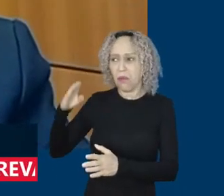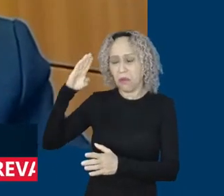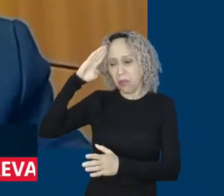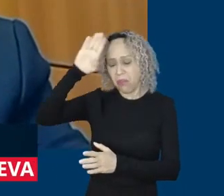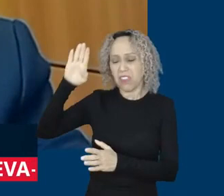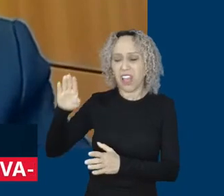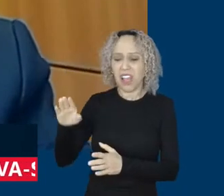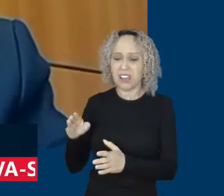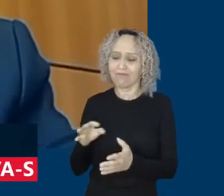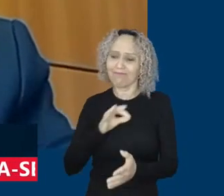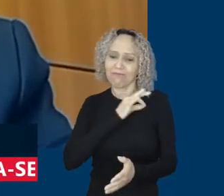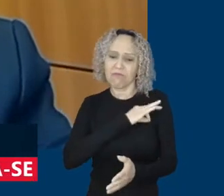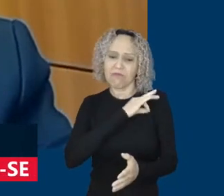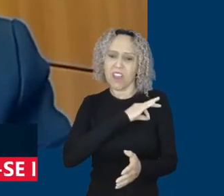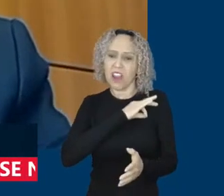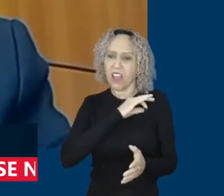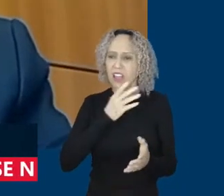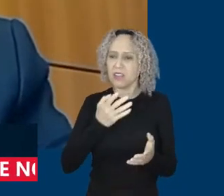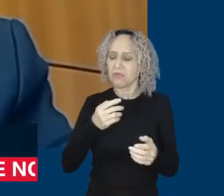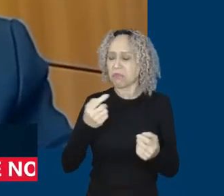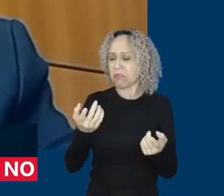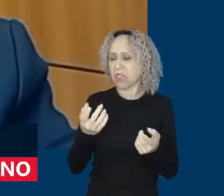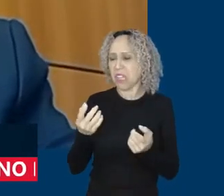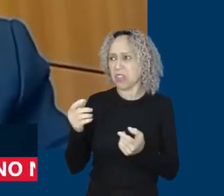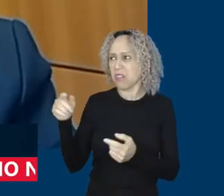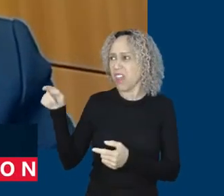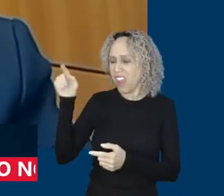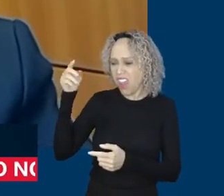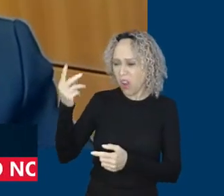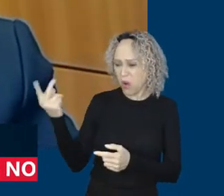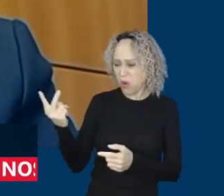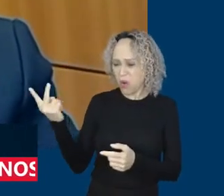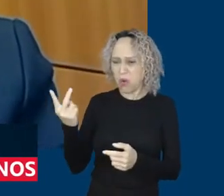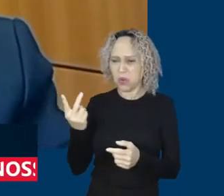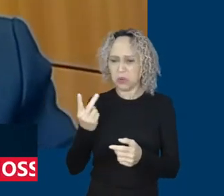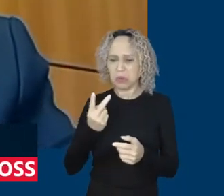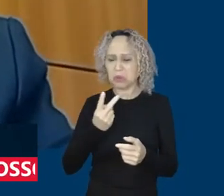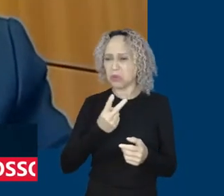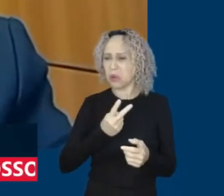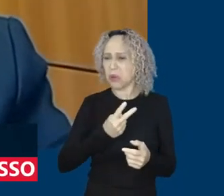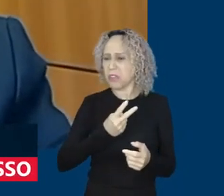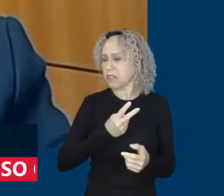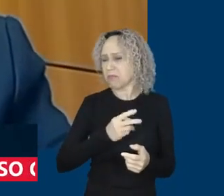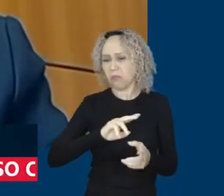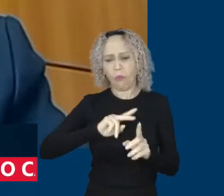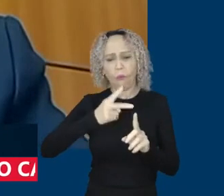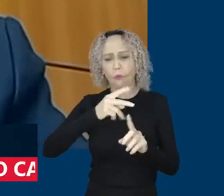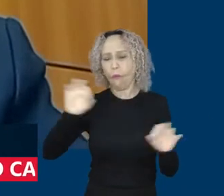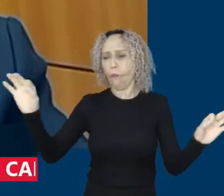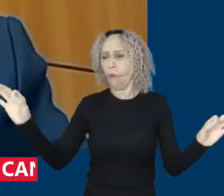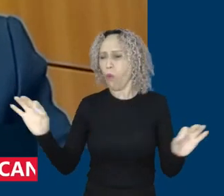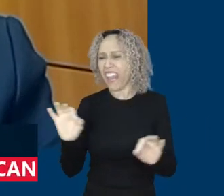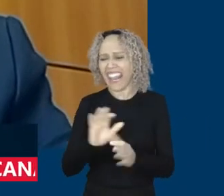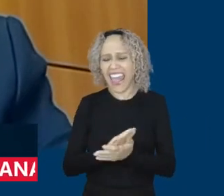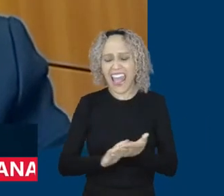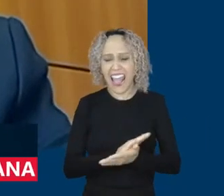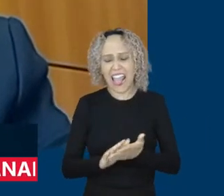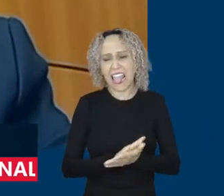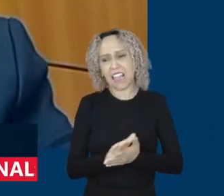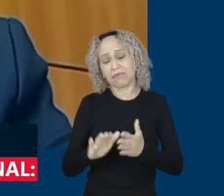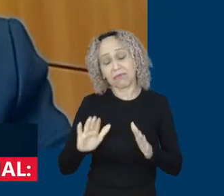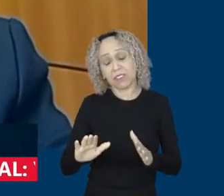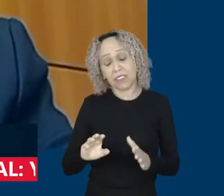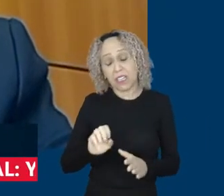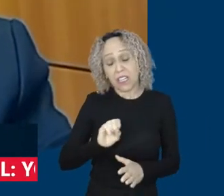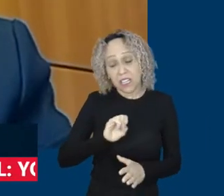o salário mínimo hoje seria R 718. Nem o R$.302 que foi em janeiro a